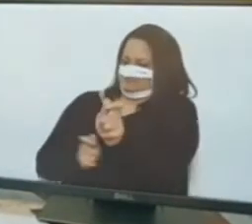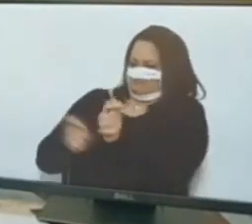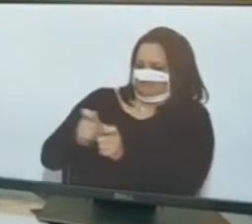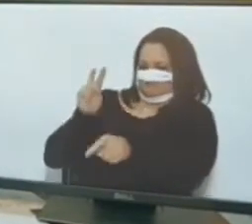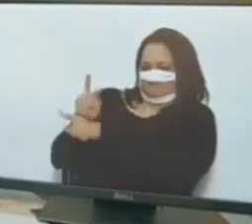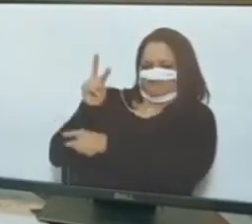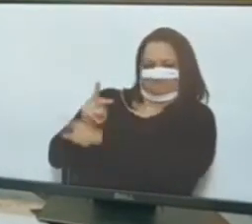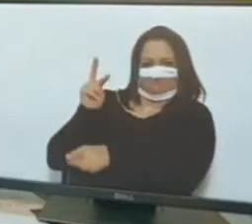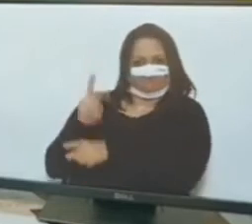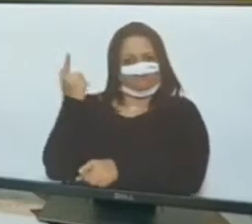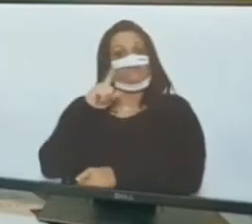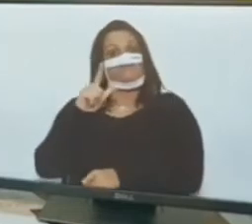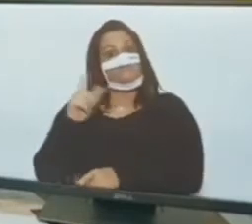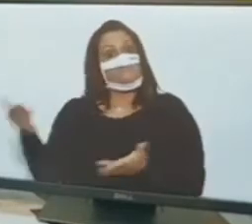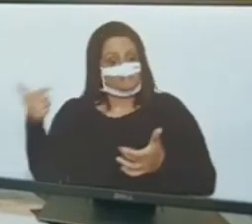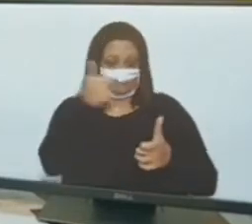E está fazendo um excelente trabalho.